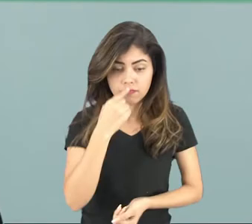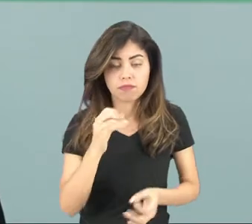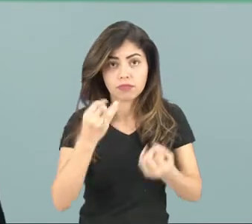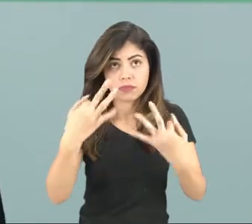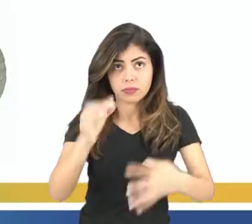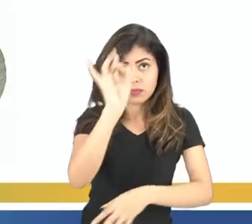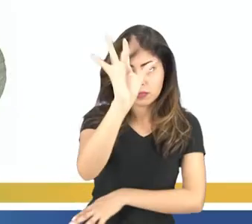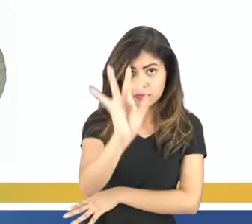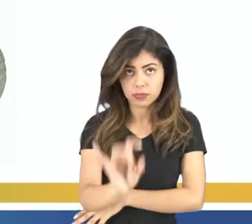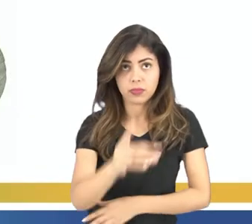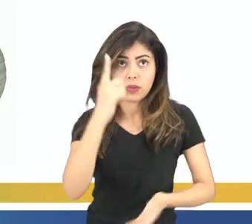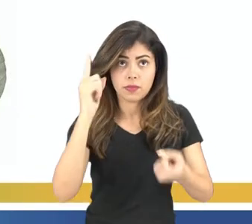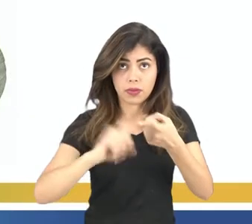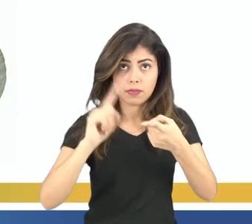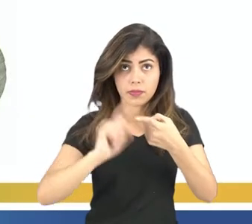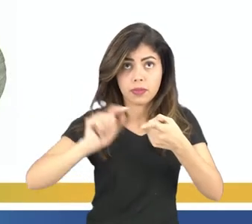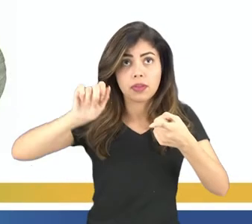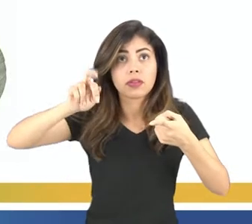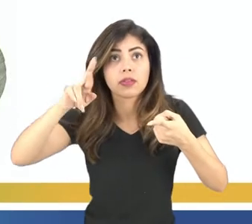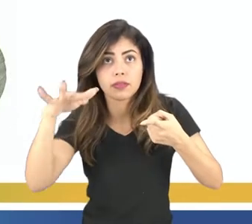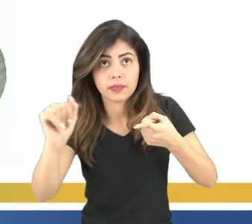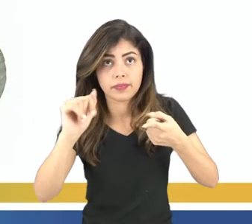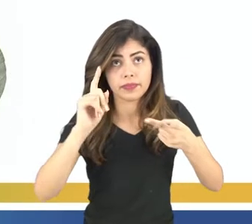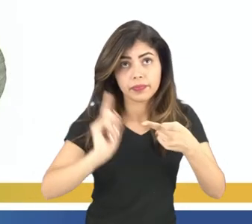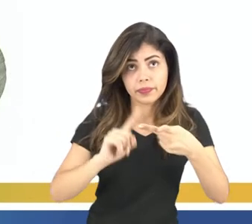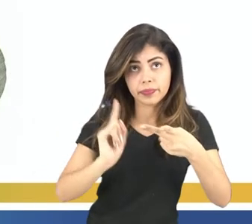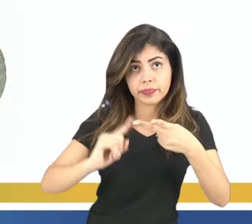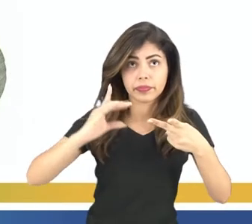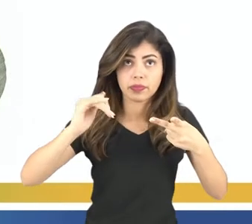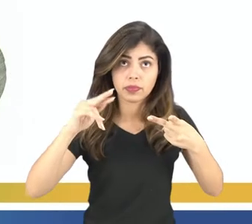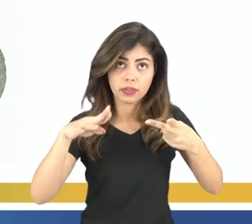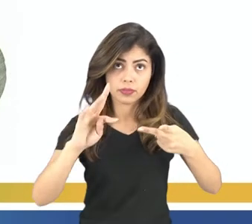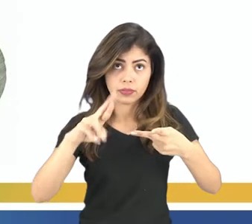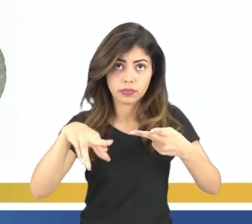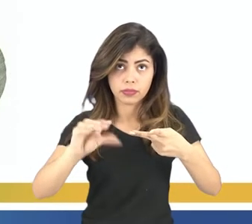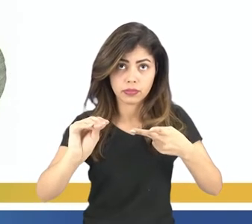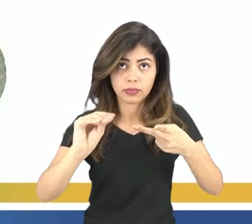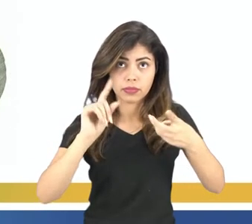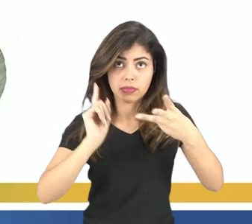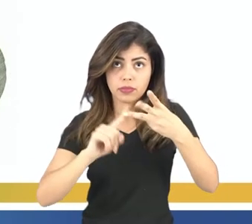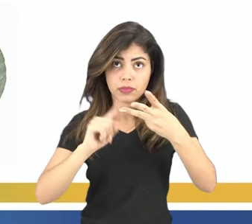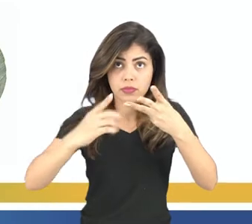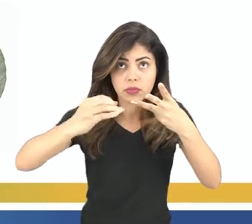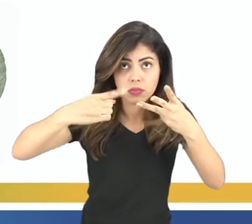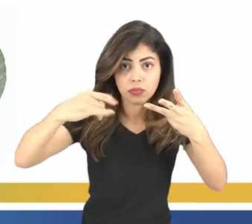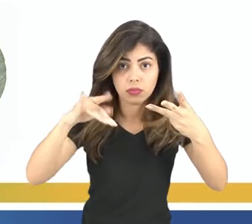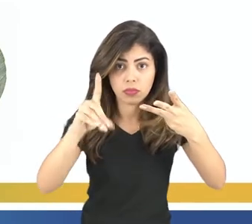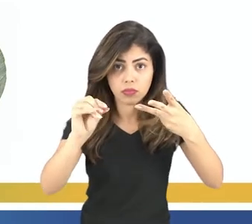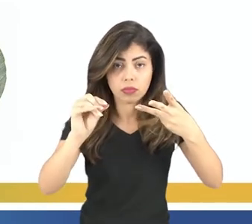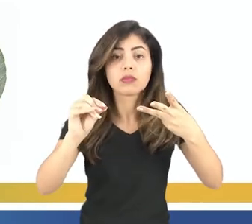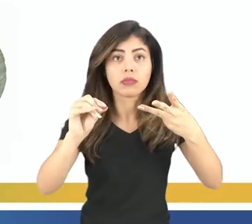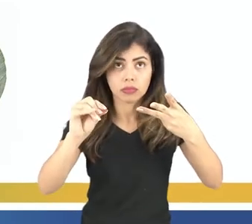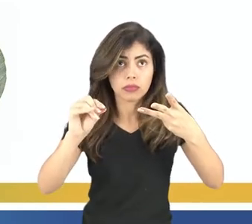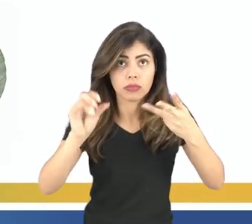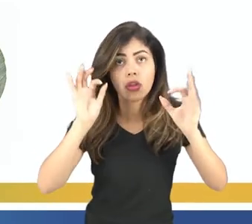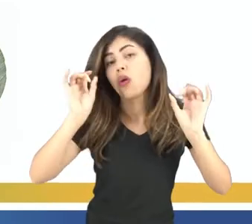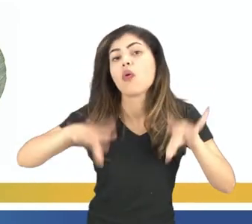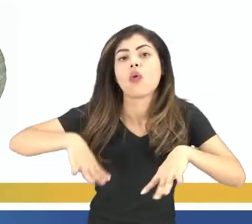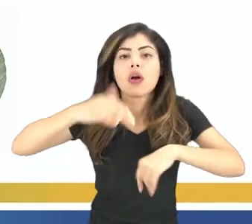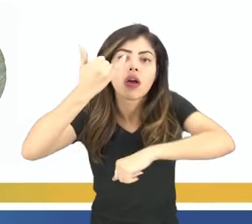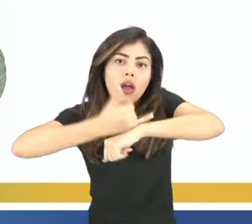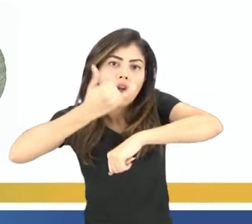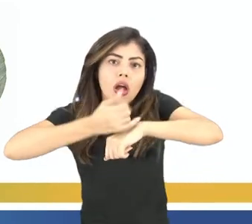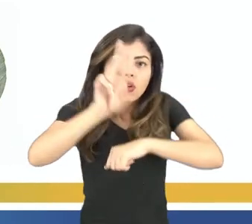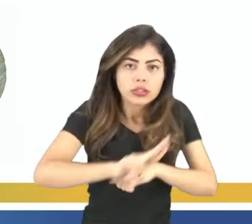na verdade. A primeira é o bário, a segunda é o carbonato de estrôncio e o último é um óxido de ferro. Esse último é